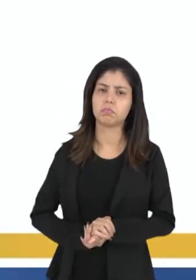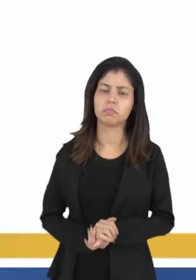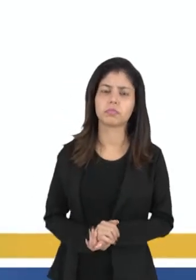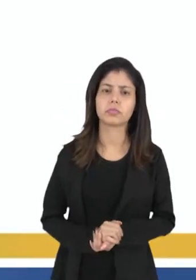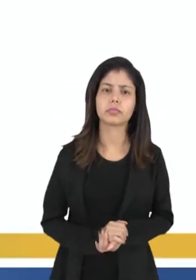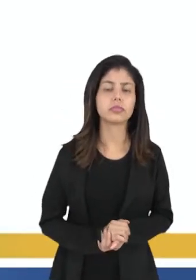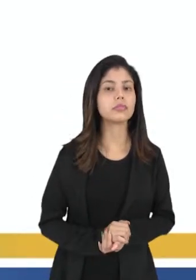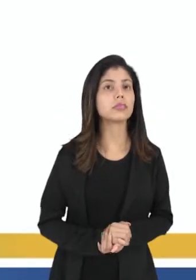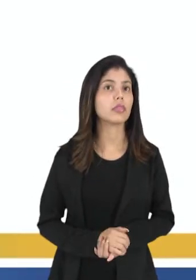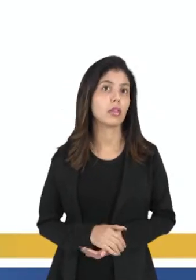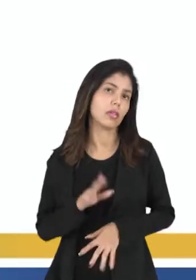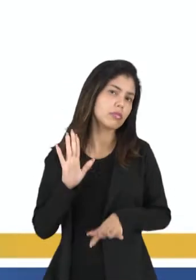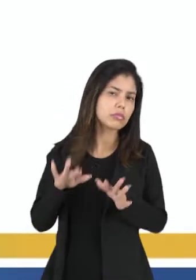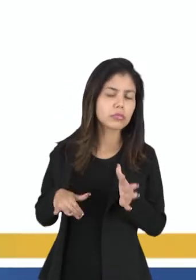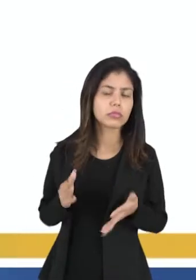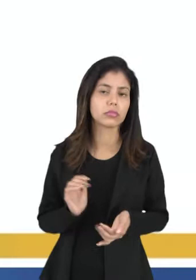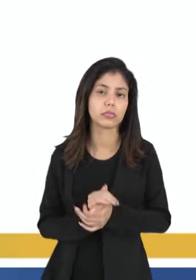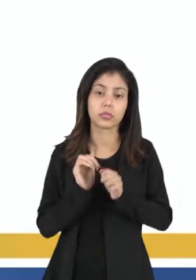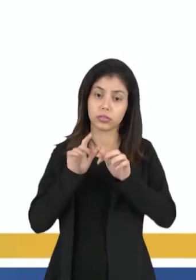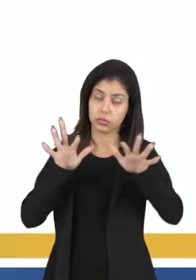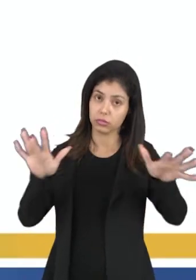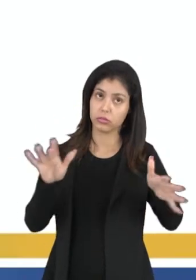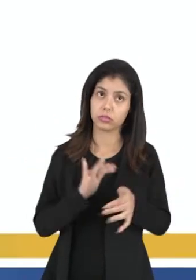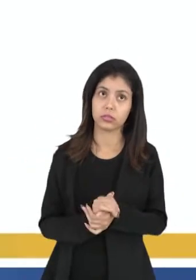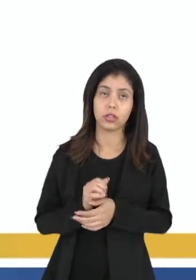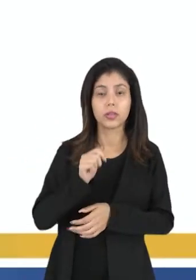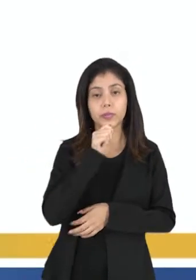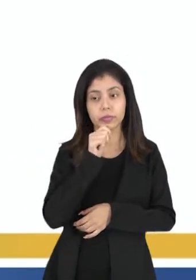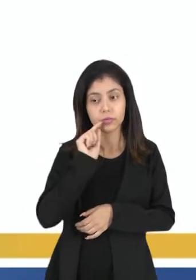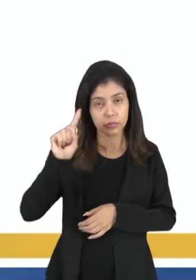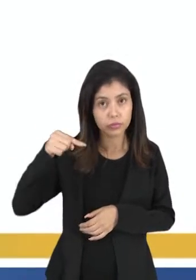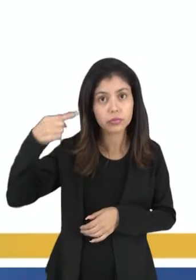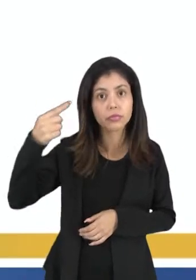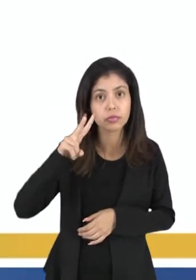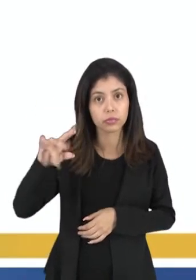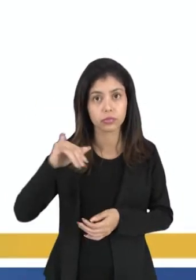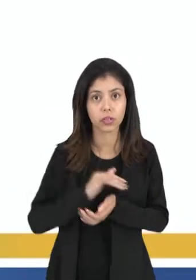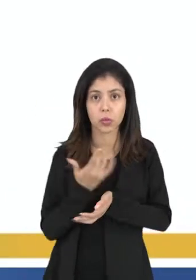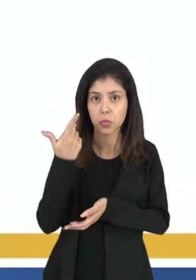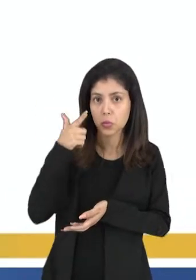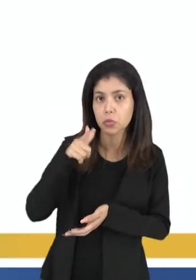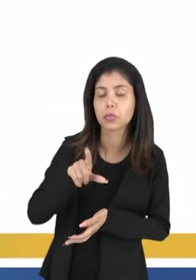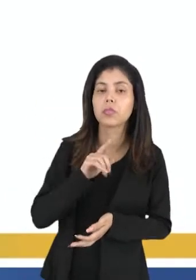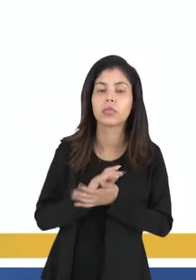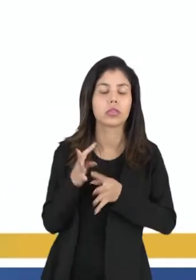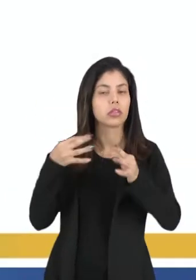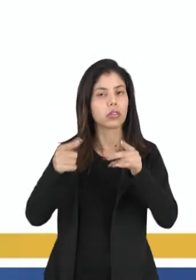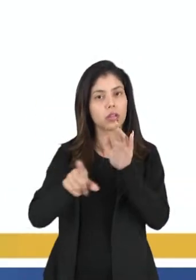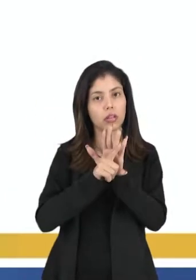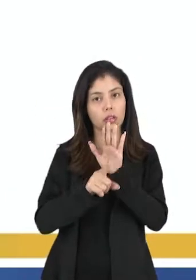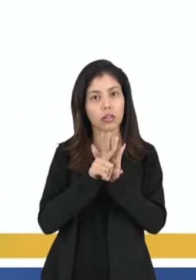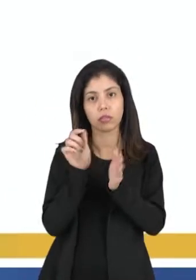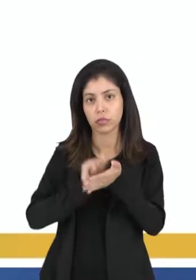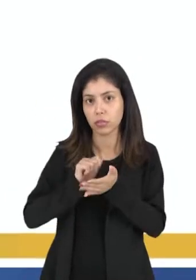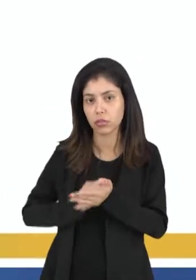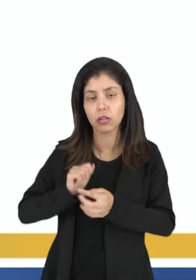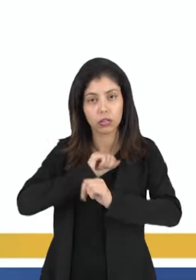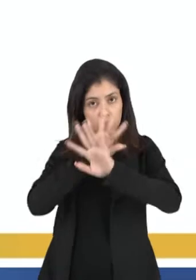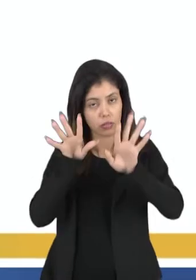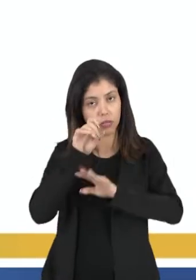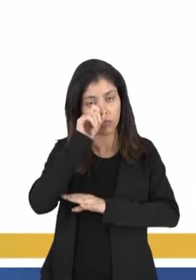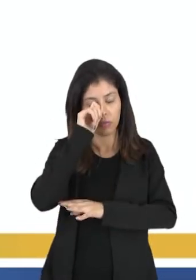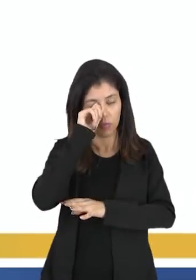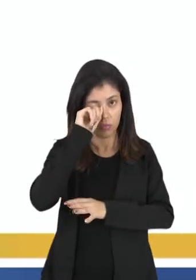né? Talvez ampla e vão além da capacidade do indivíduo de conseguir, então, toda lei que é feita, é claro